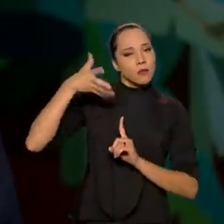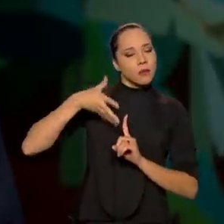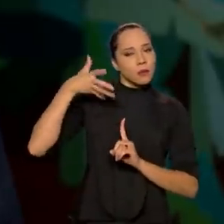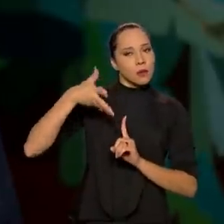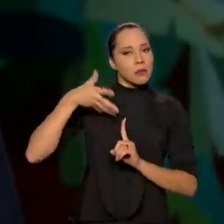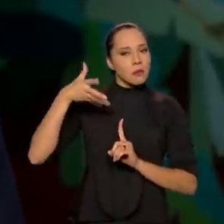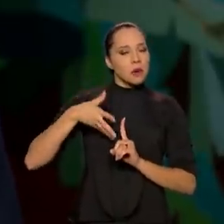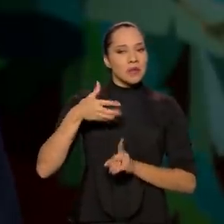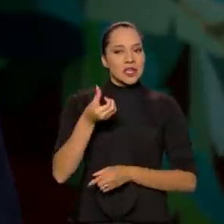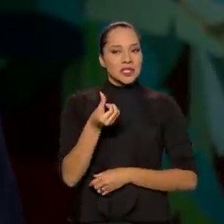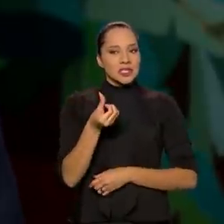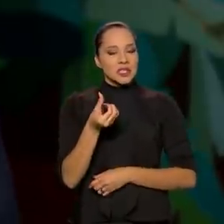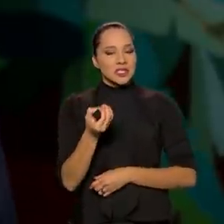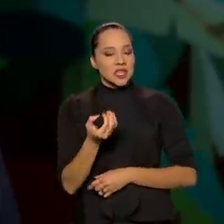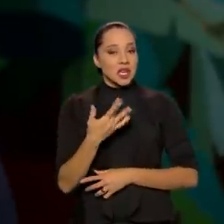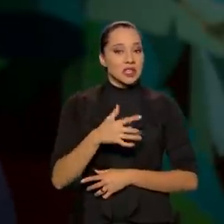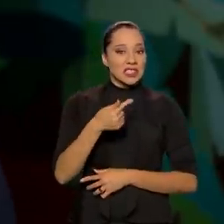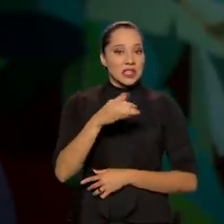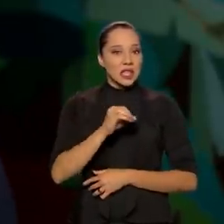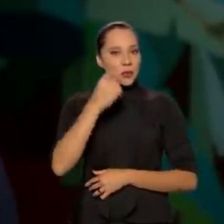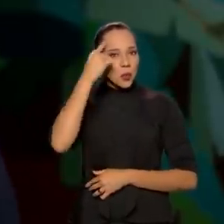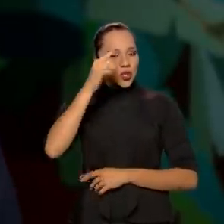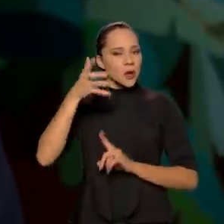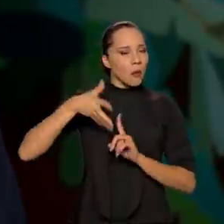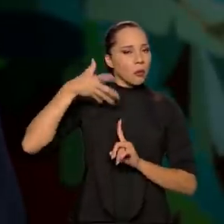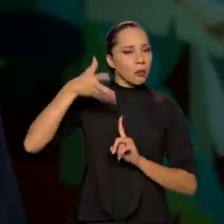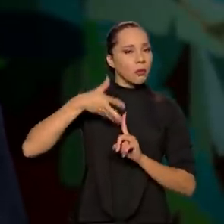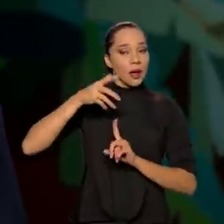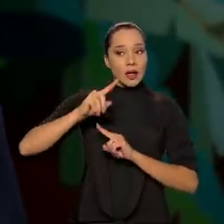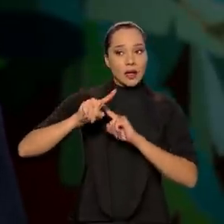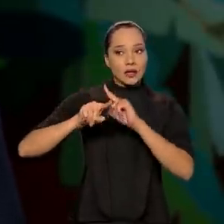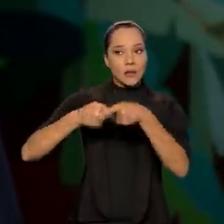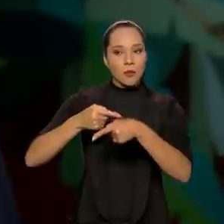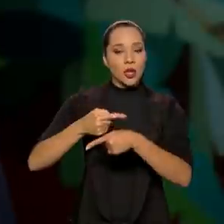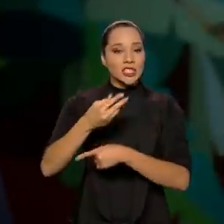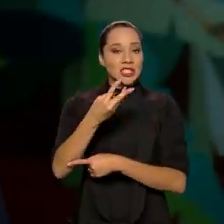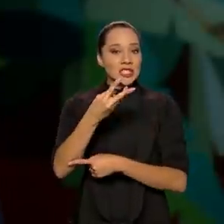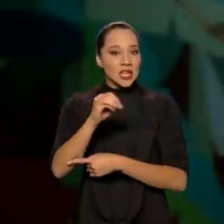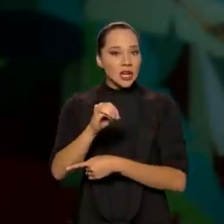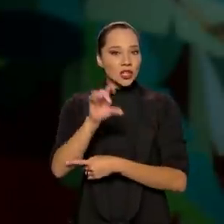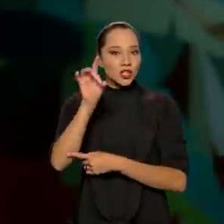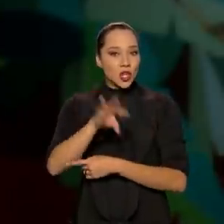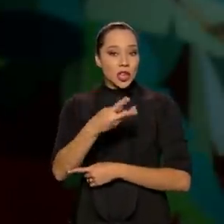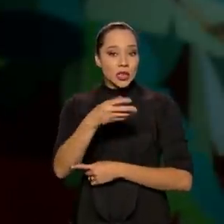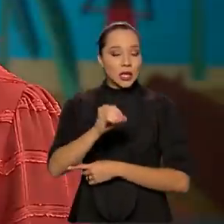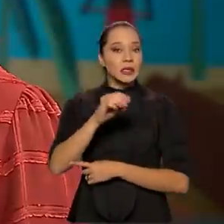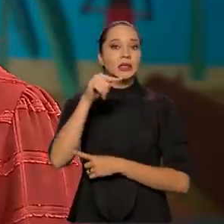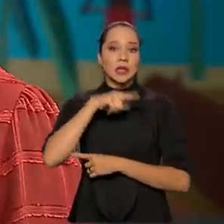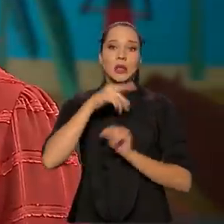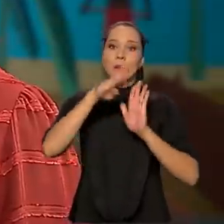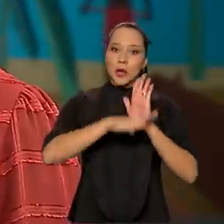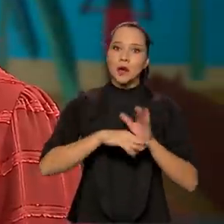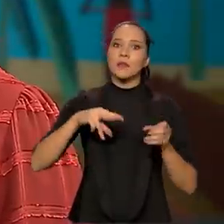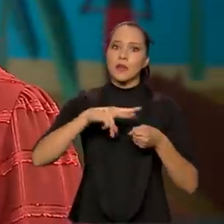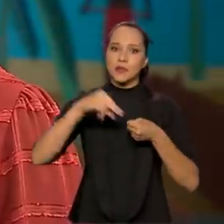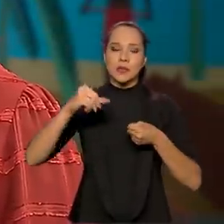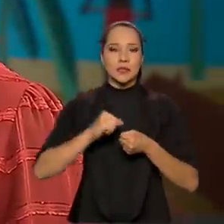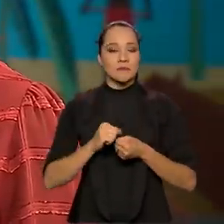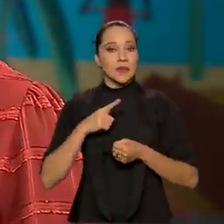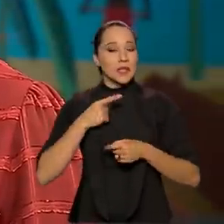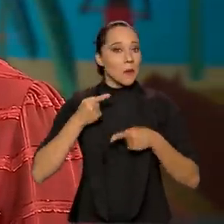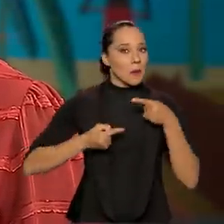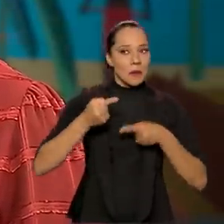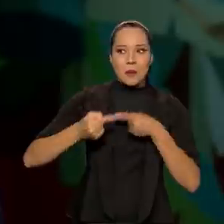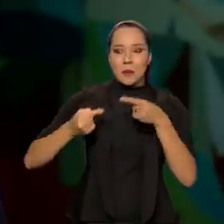média, ali, 60, 70 por dia. E depois, aproximadamente, 30 apenas entram na Voz do Brasil. Então, uma briga para